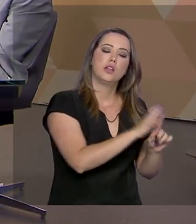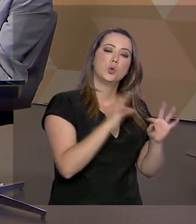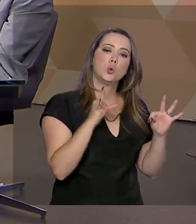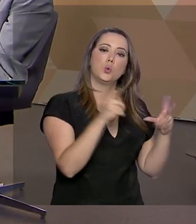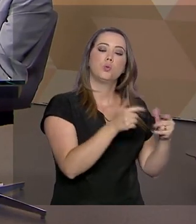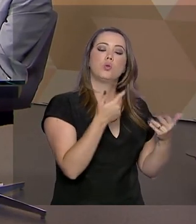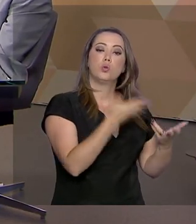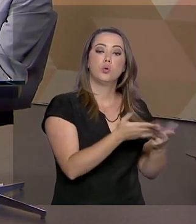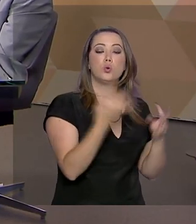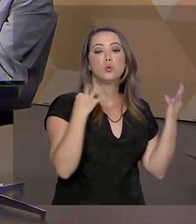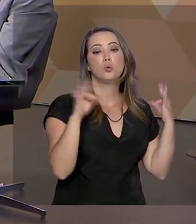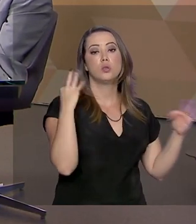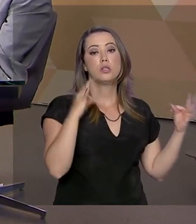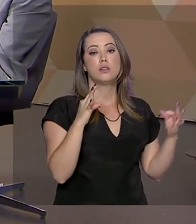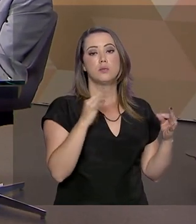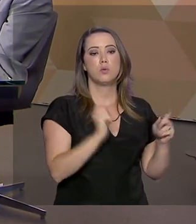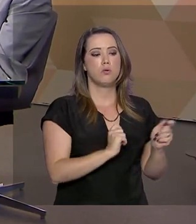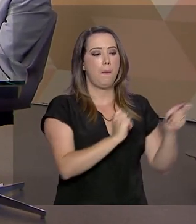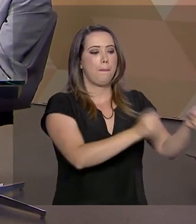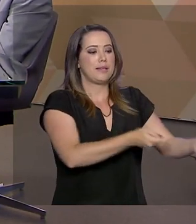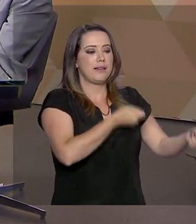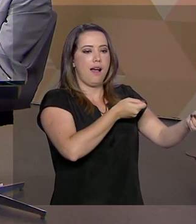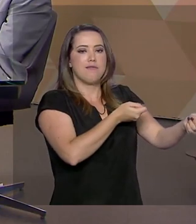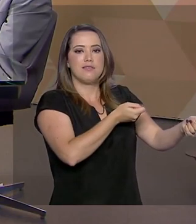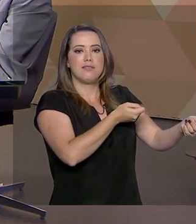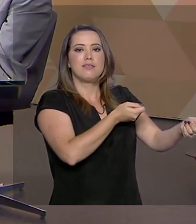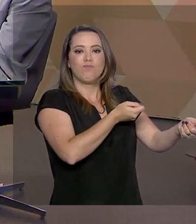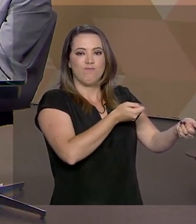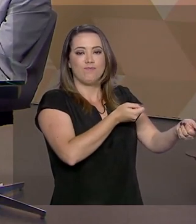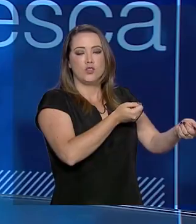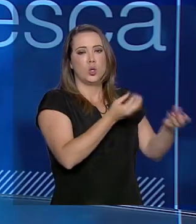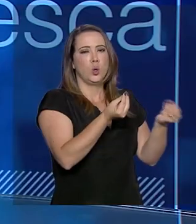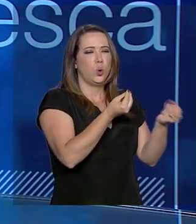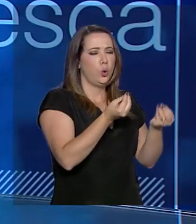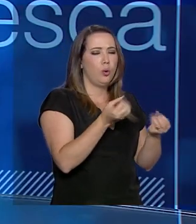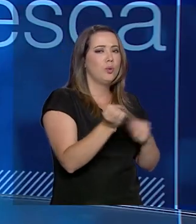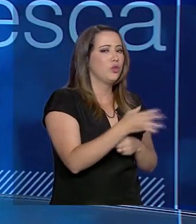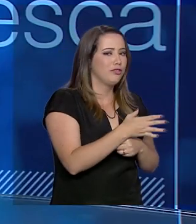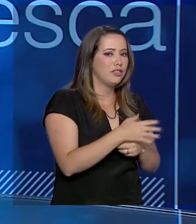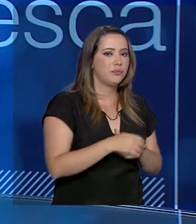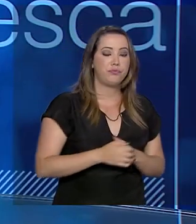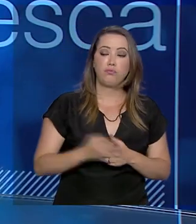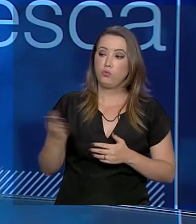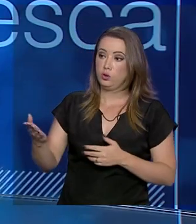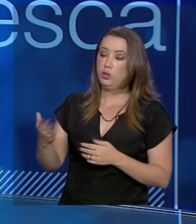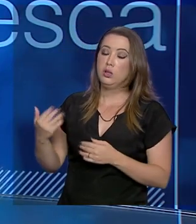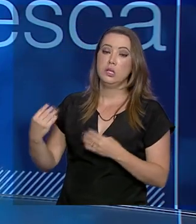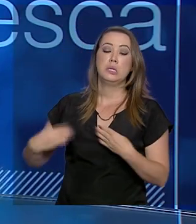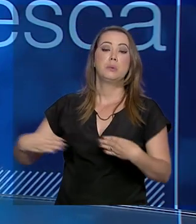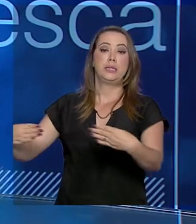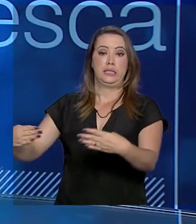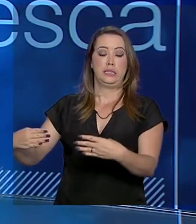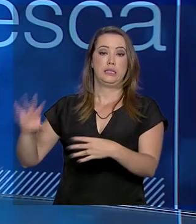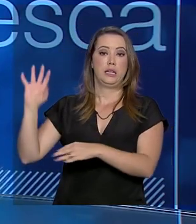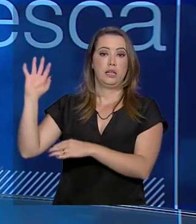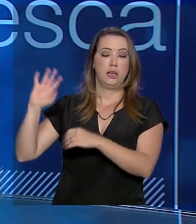impacto, sobretudo, no turismo ali na região. Então, Gabriela, isso foi uma iniciativa maravilhosa do Ministério do Meio